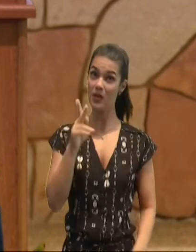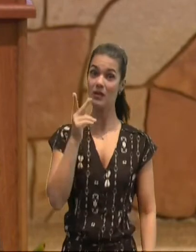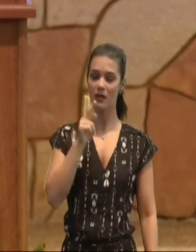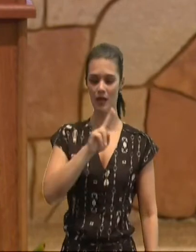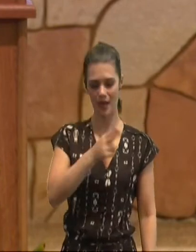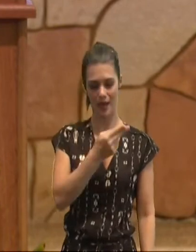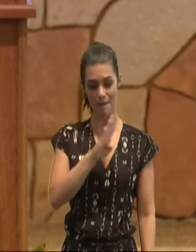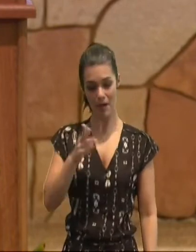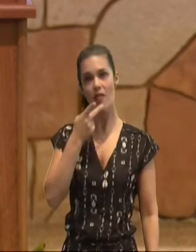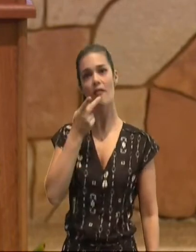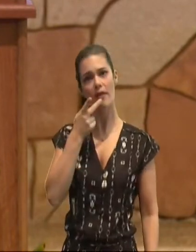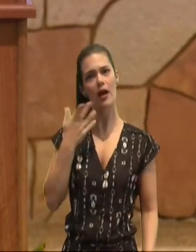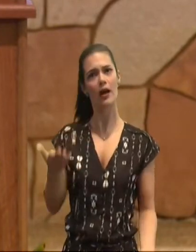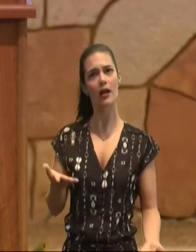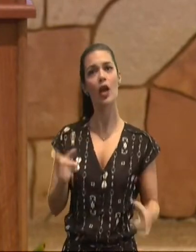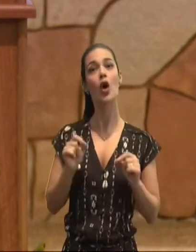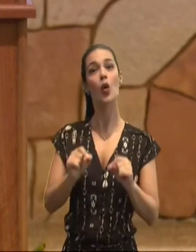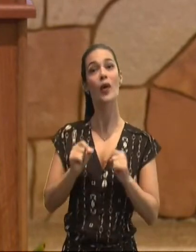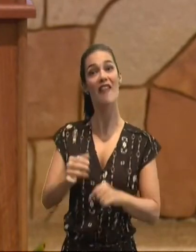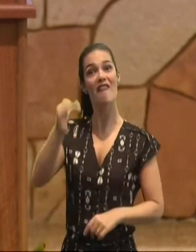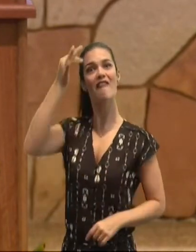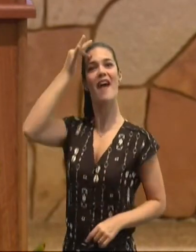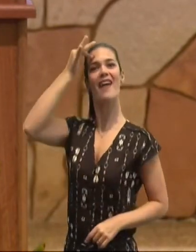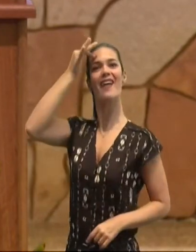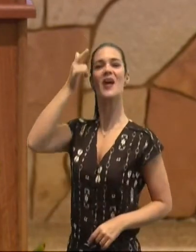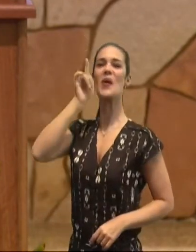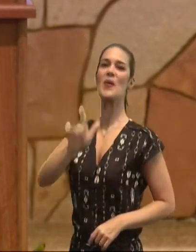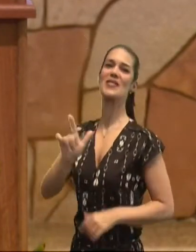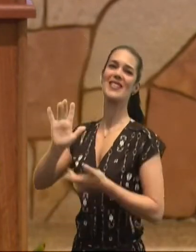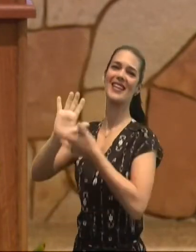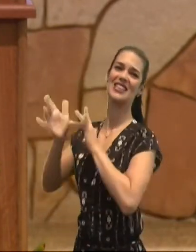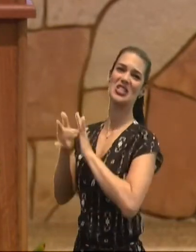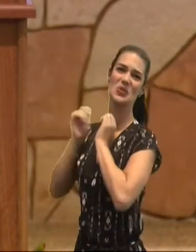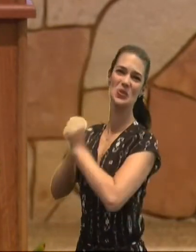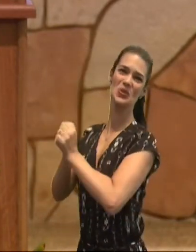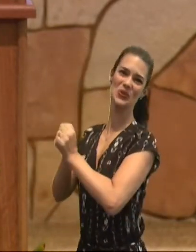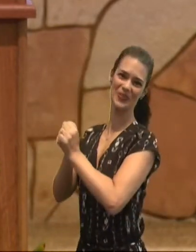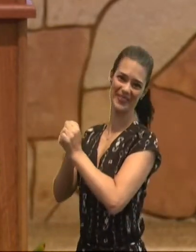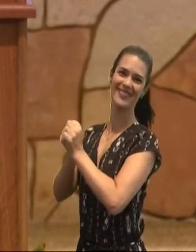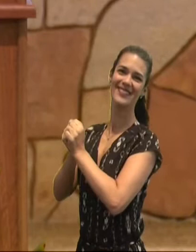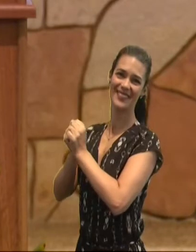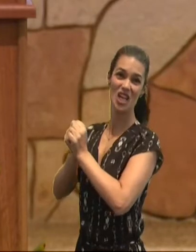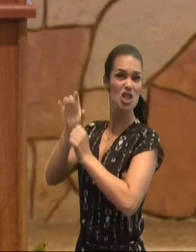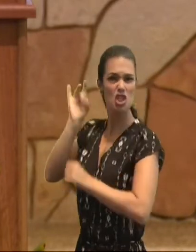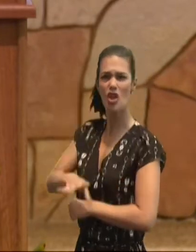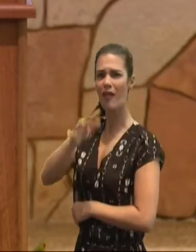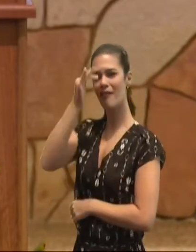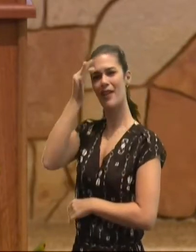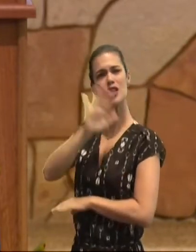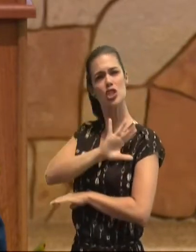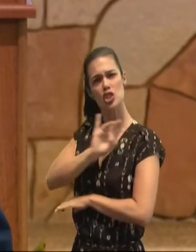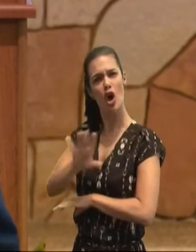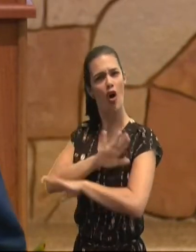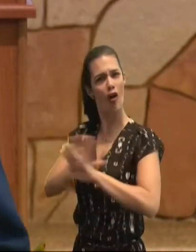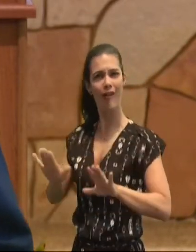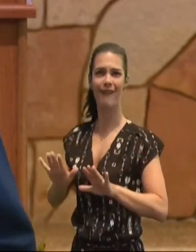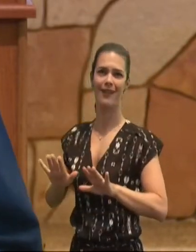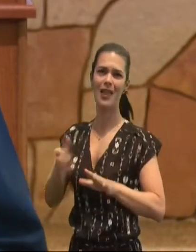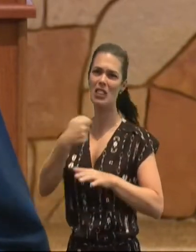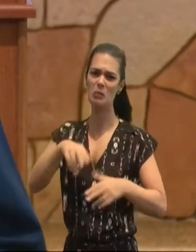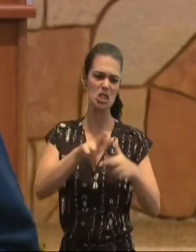somente, pela fé em Jesus, nós podemos, nos aproximar, do Senhor, e basta, somente a fé, basta,